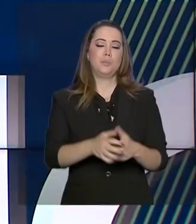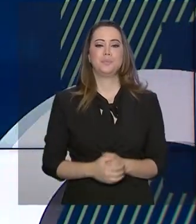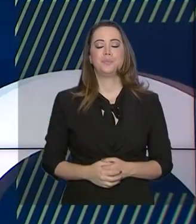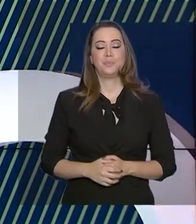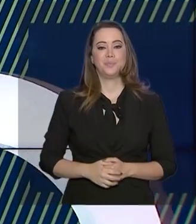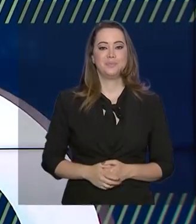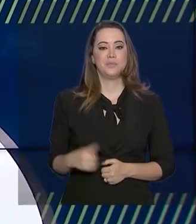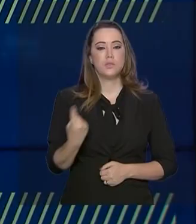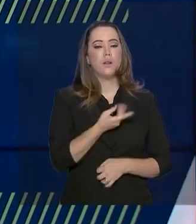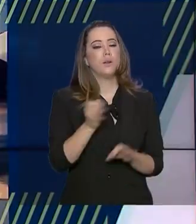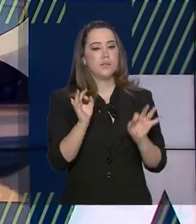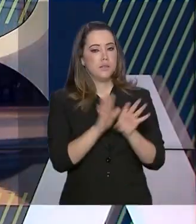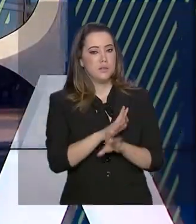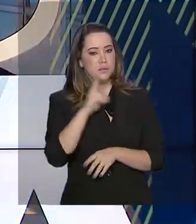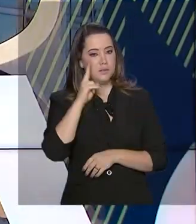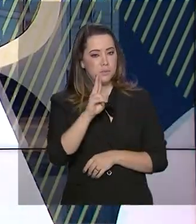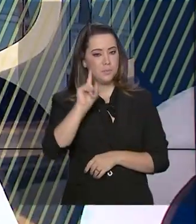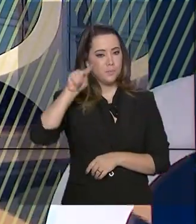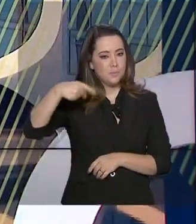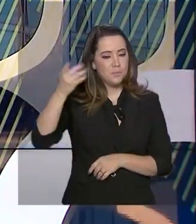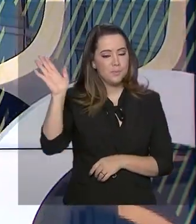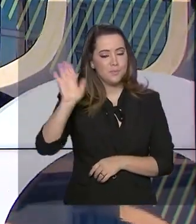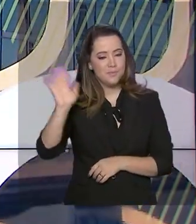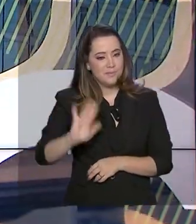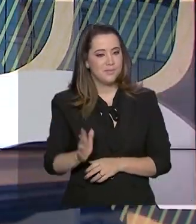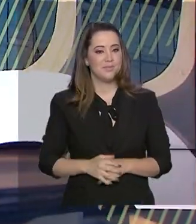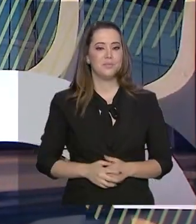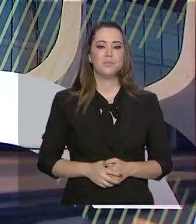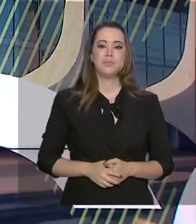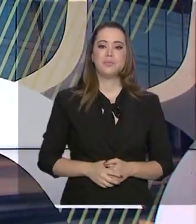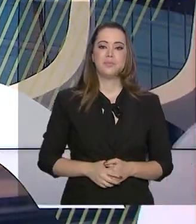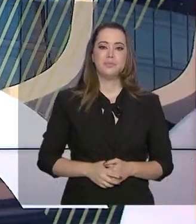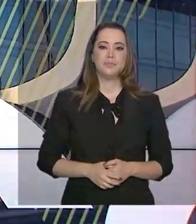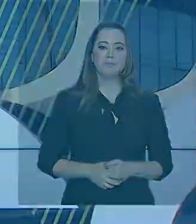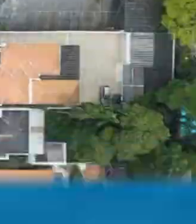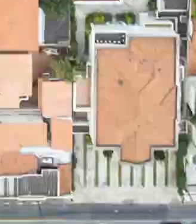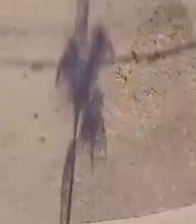E o governo agora fica por aqui. Nos vemos na próxima edição. Até lá!